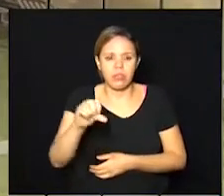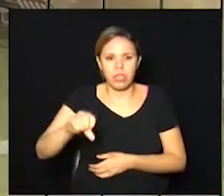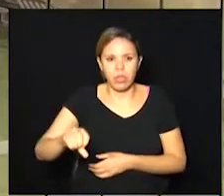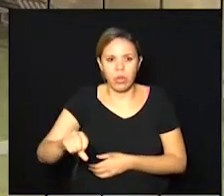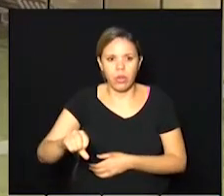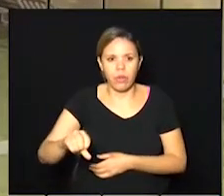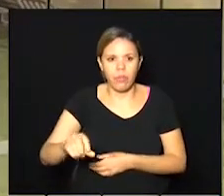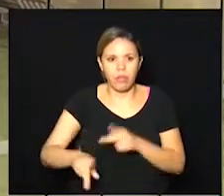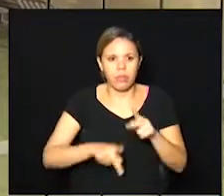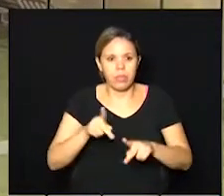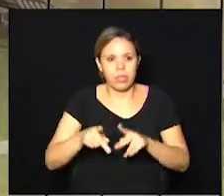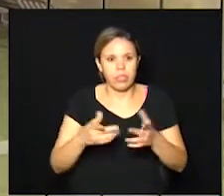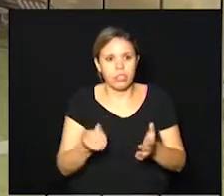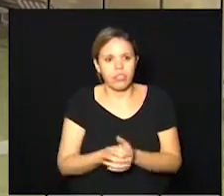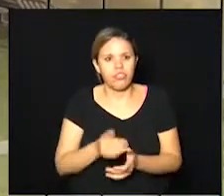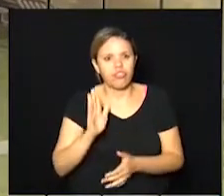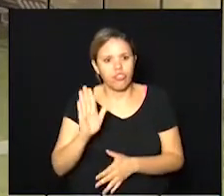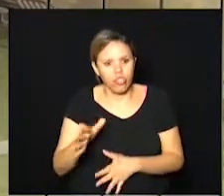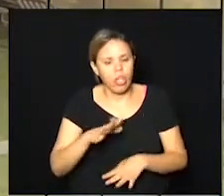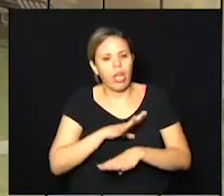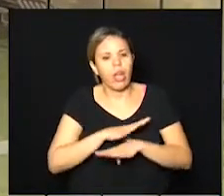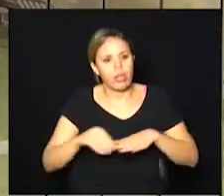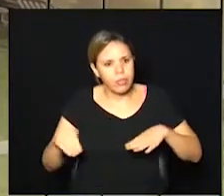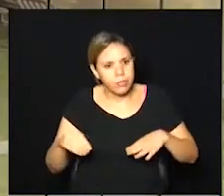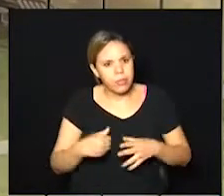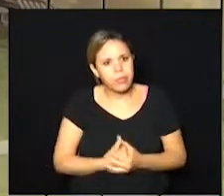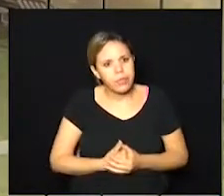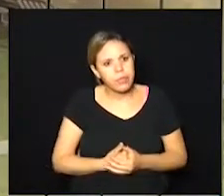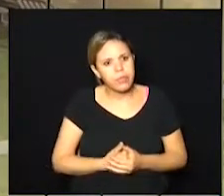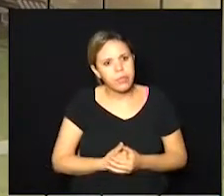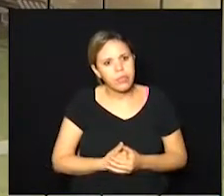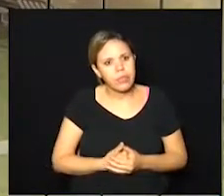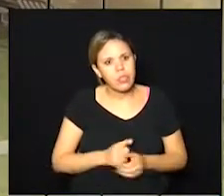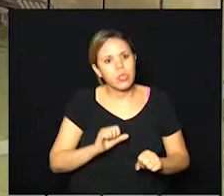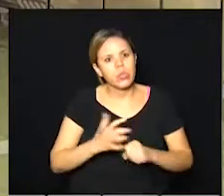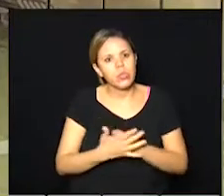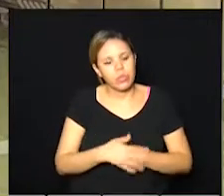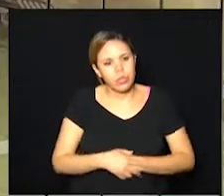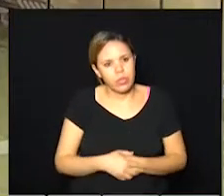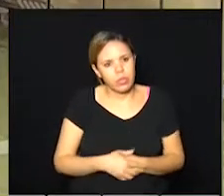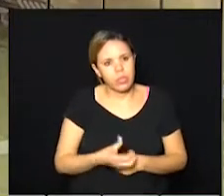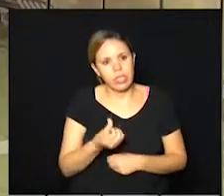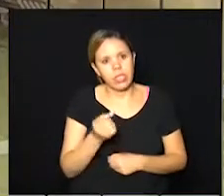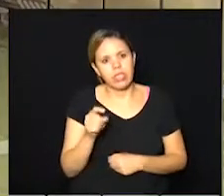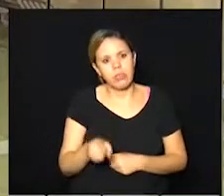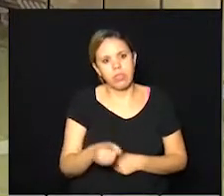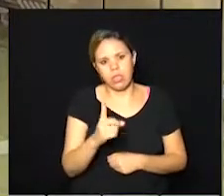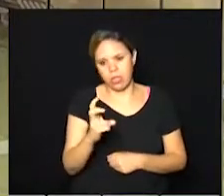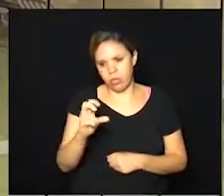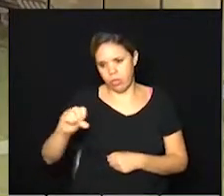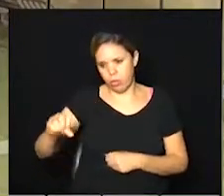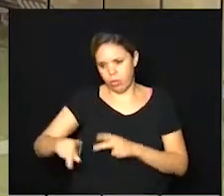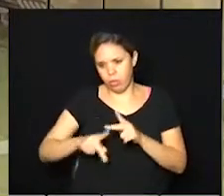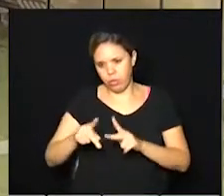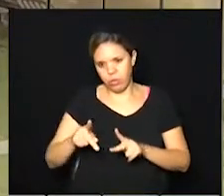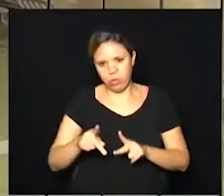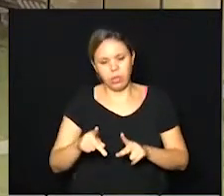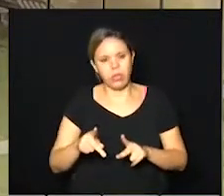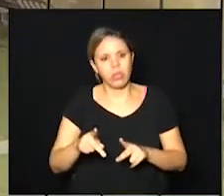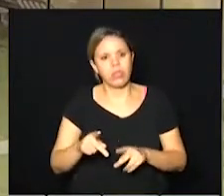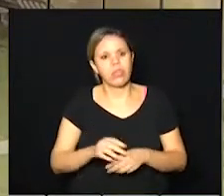pessoas já recuperadas do coronavírus. 6.159 pessoas